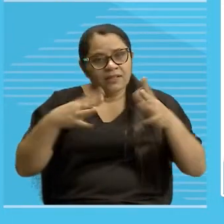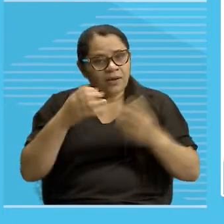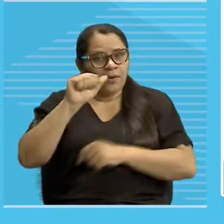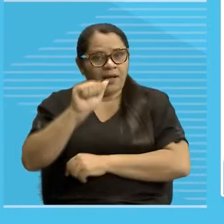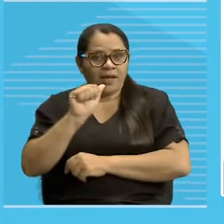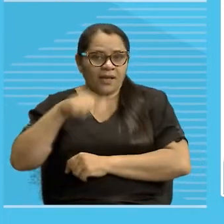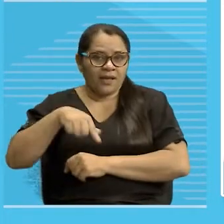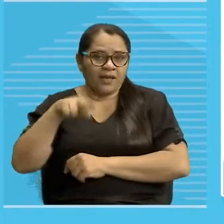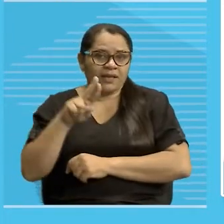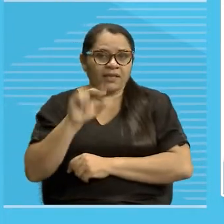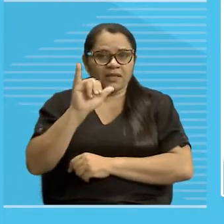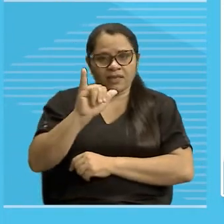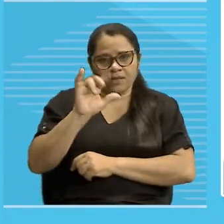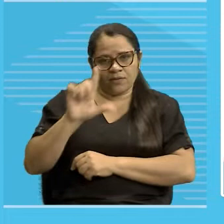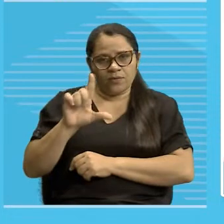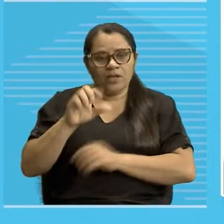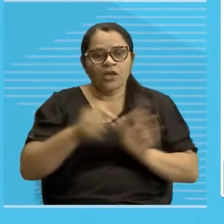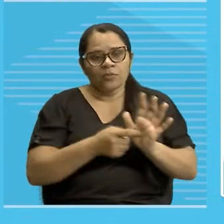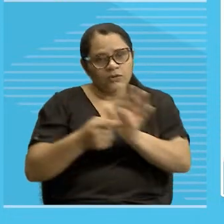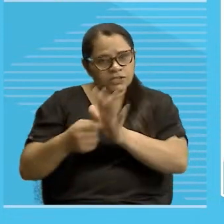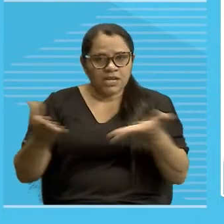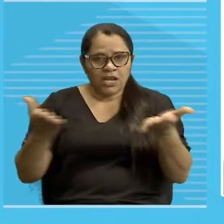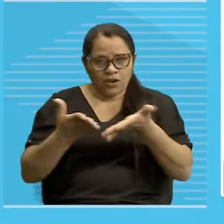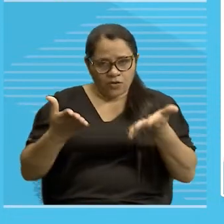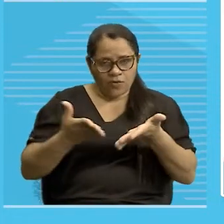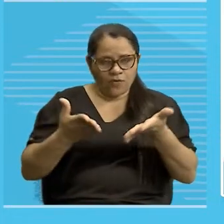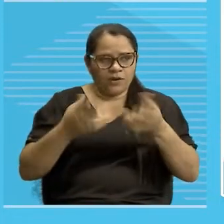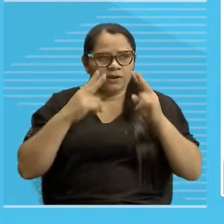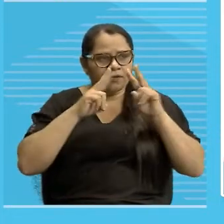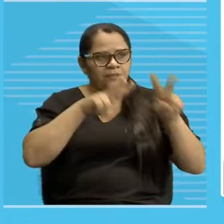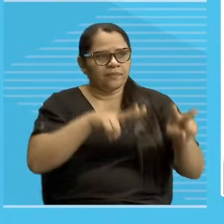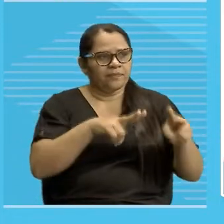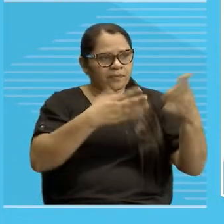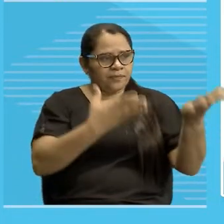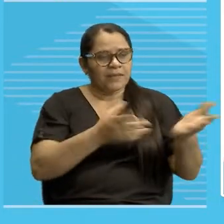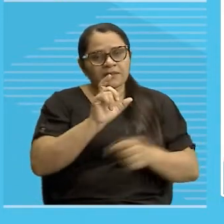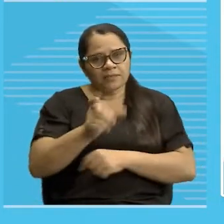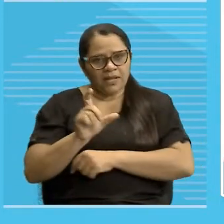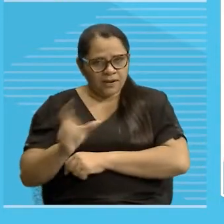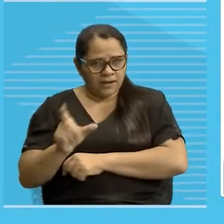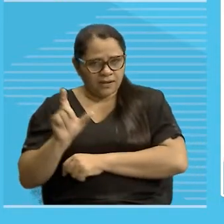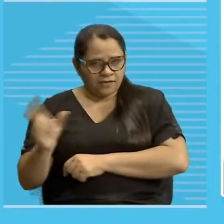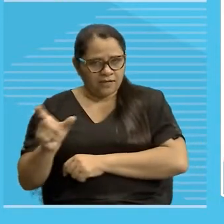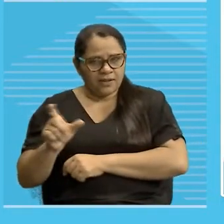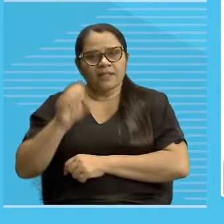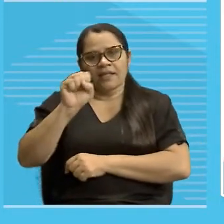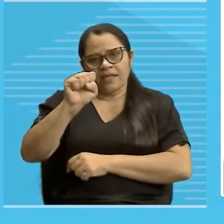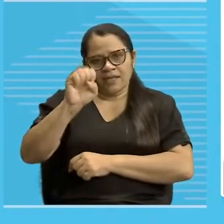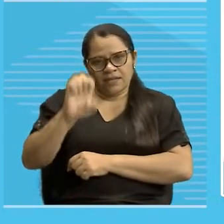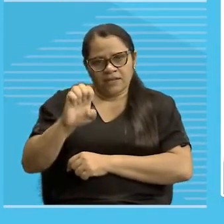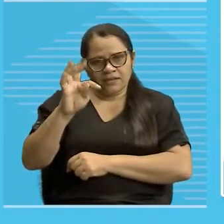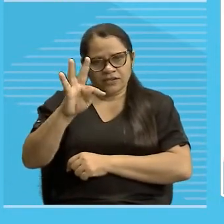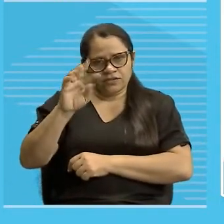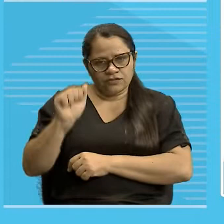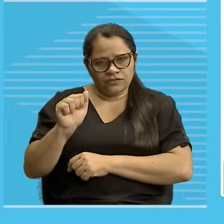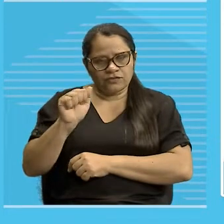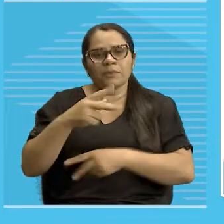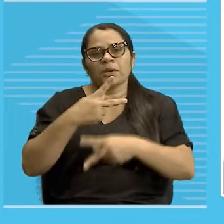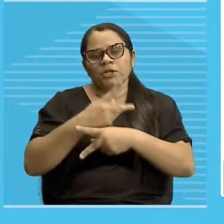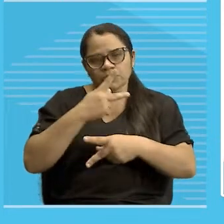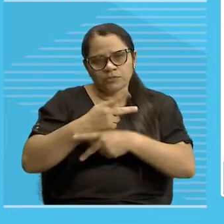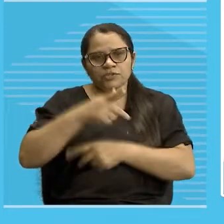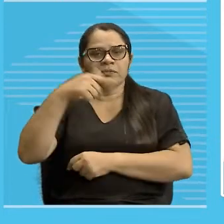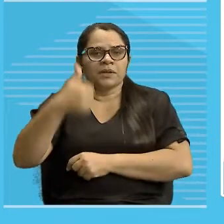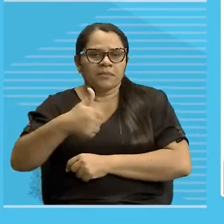né? Bom, este é estas e suas variantes, pronomes de primeira pessoa, tá?